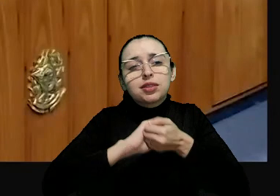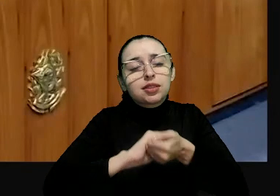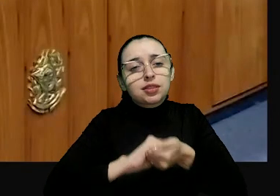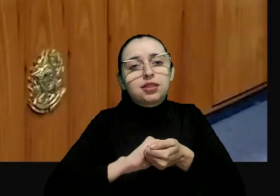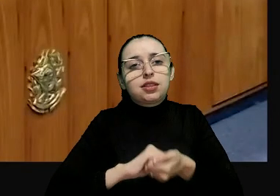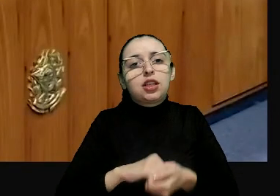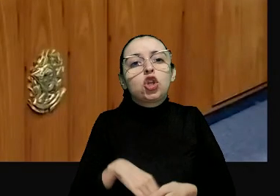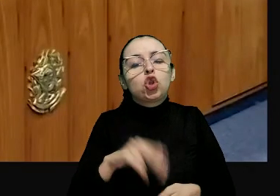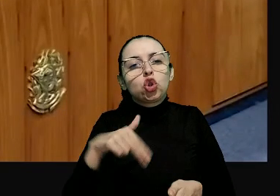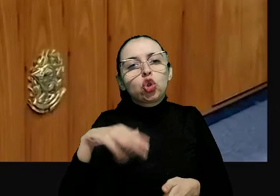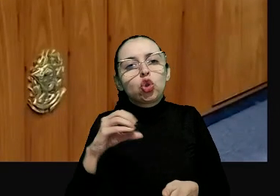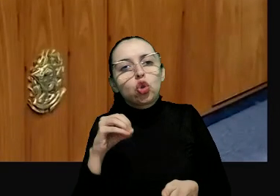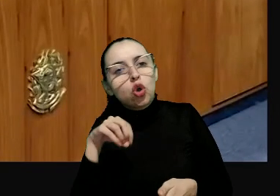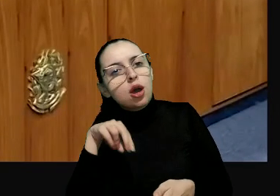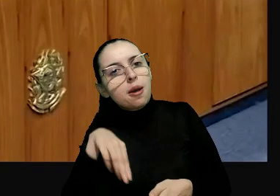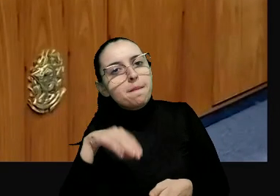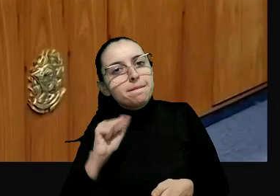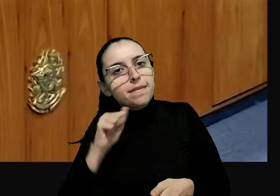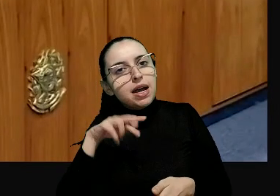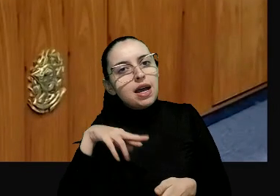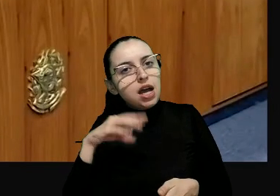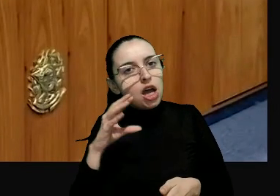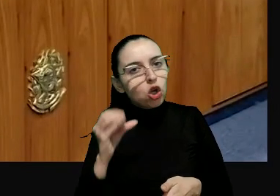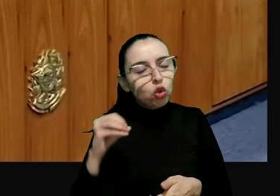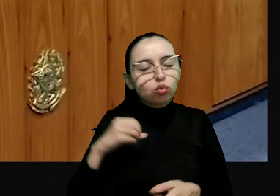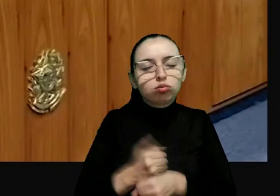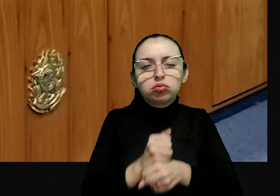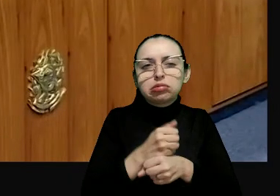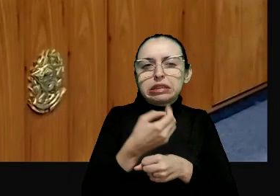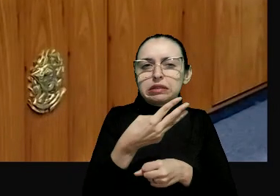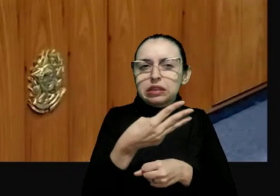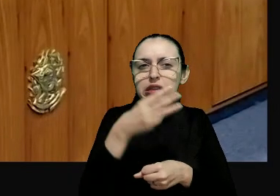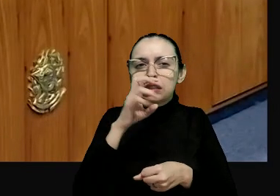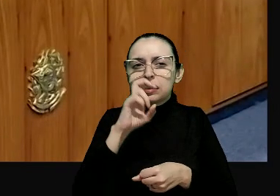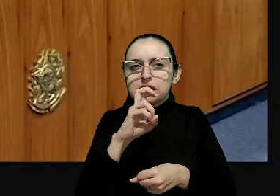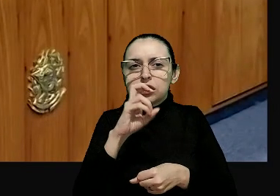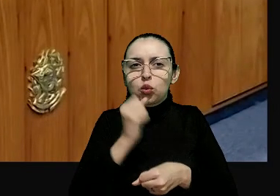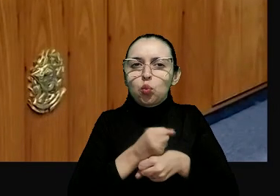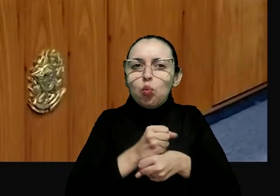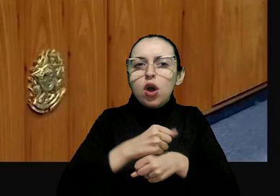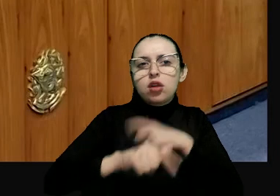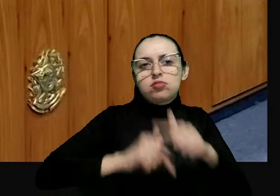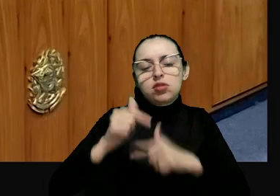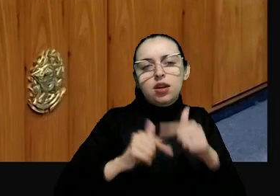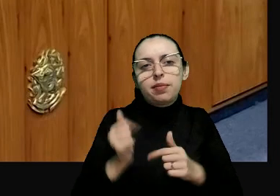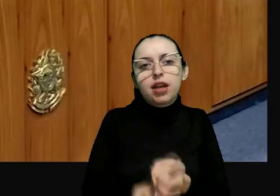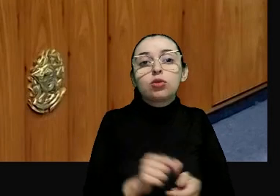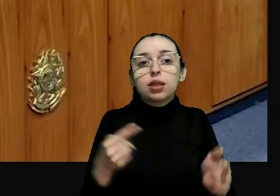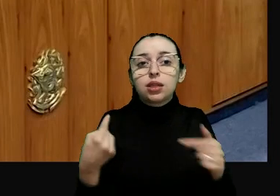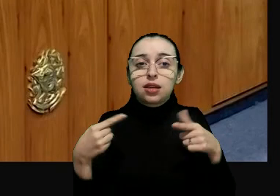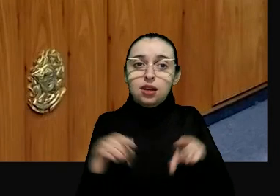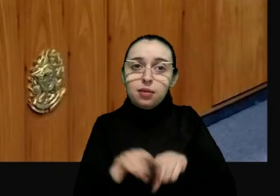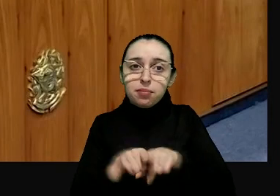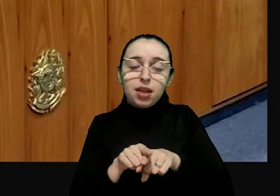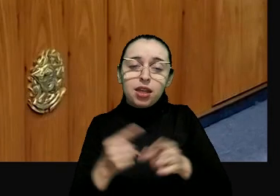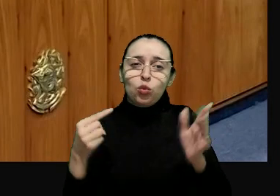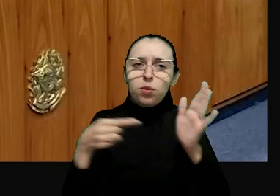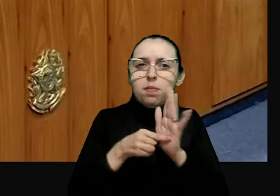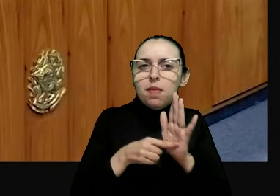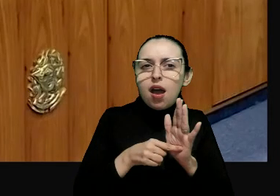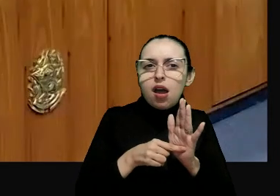evento se dar no marco dos 35 anos da Constituição, mas também do Pacto Nacional do Judiciário para os Direitos Humanos. O